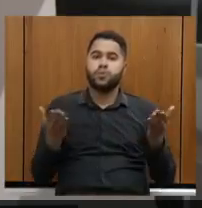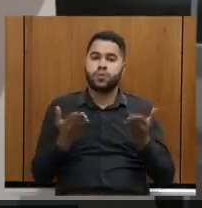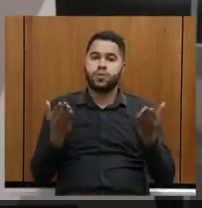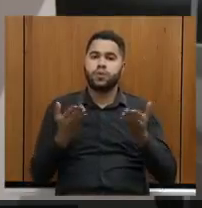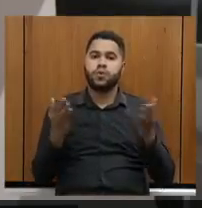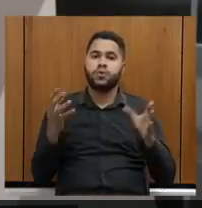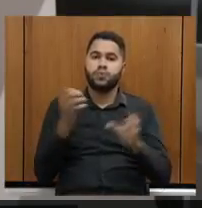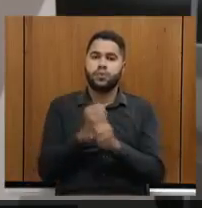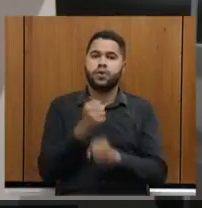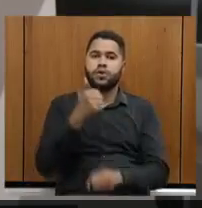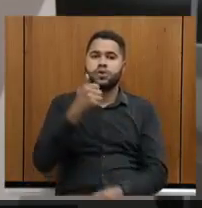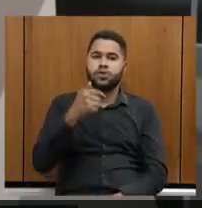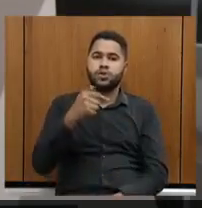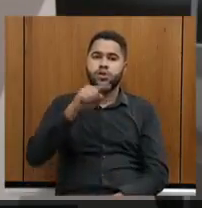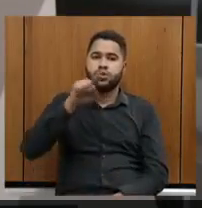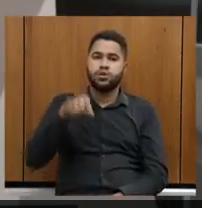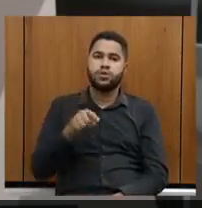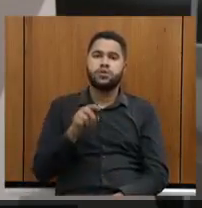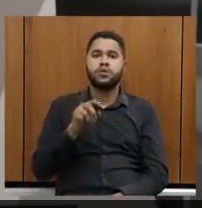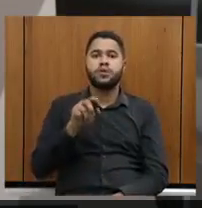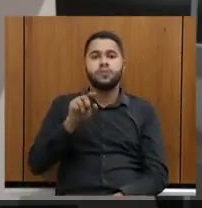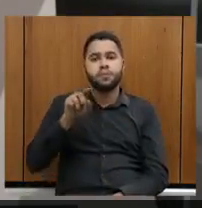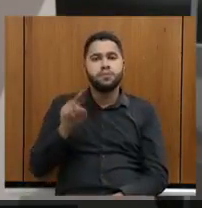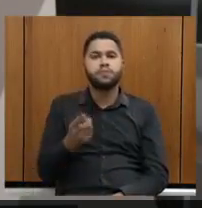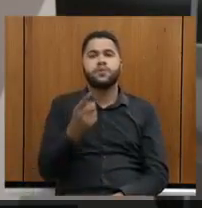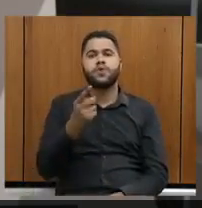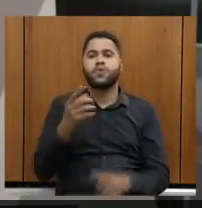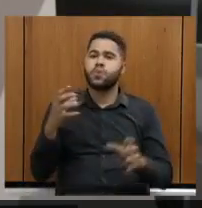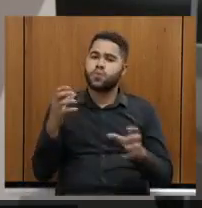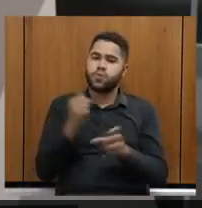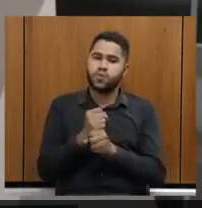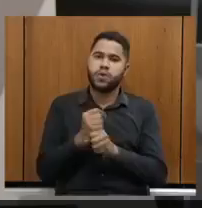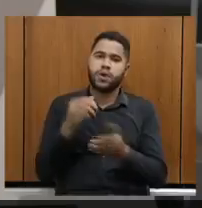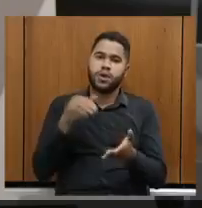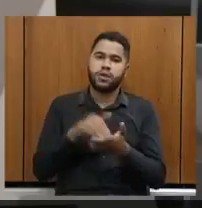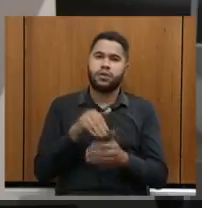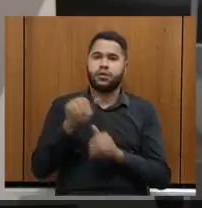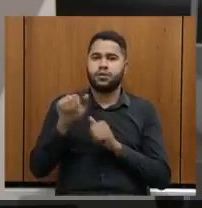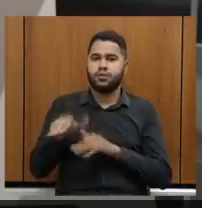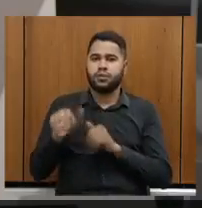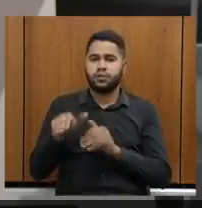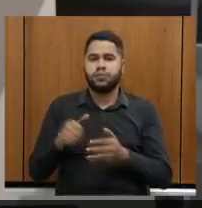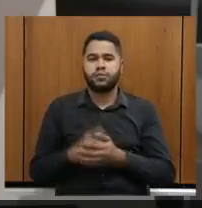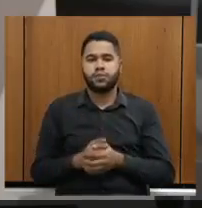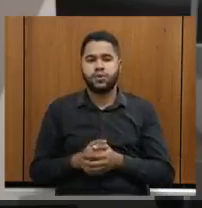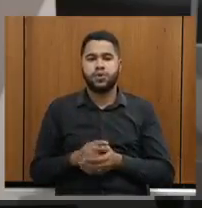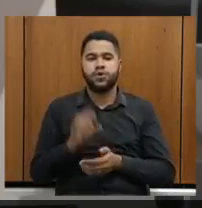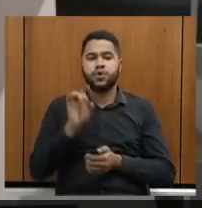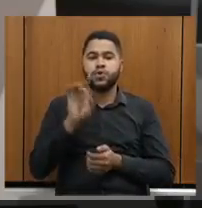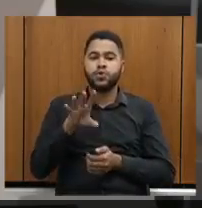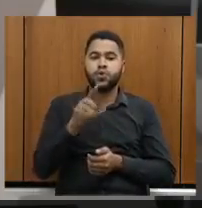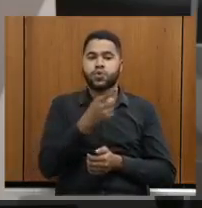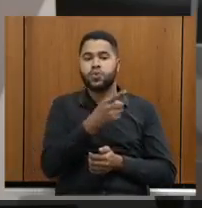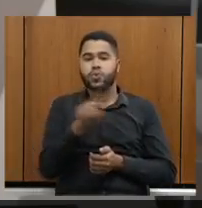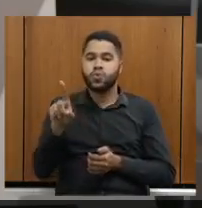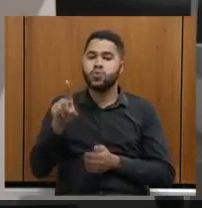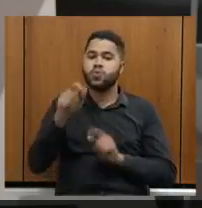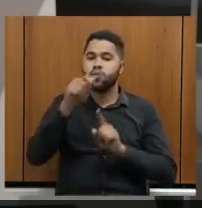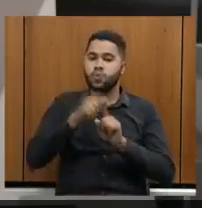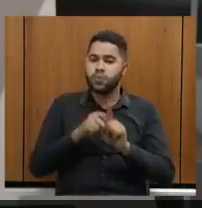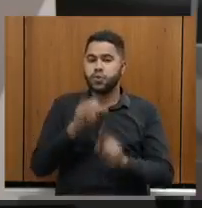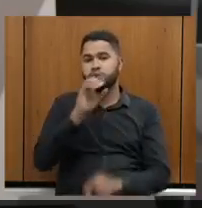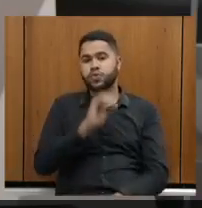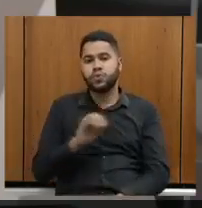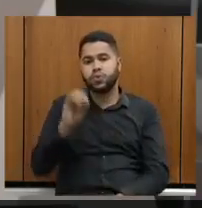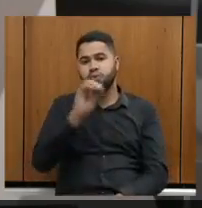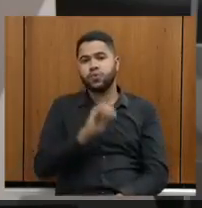a 17 mil novas vagas preenchidas no acumulado até setembro. Somente no último mês de outubro, ou